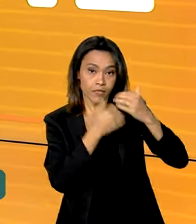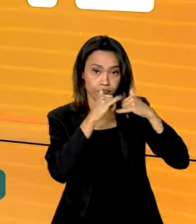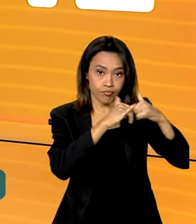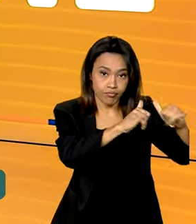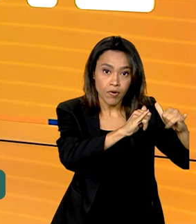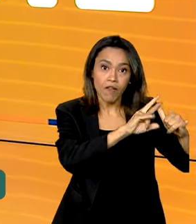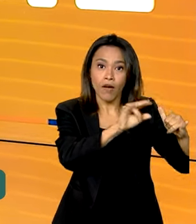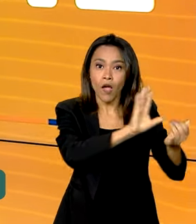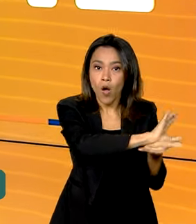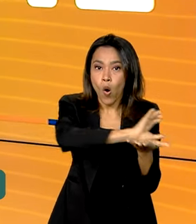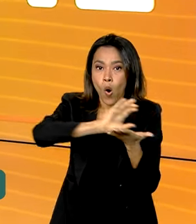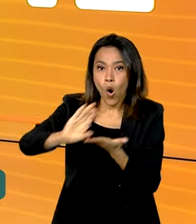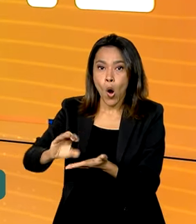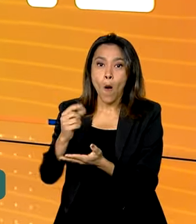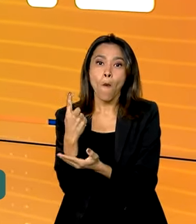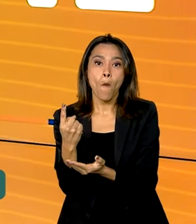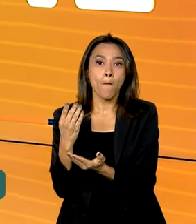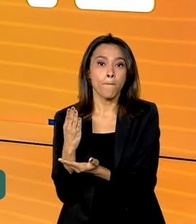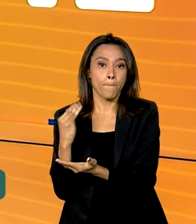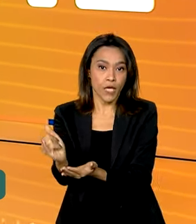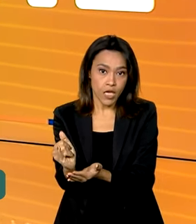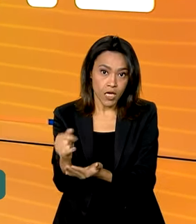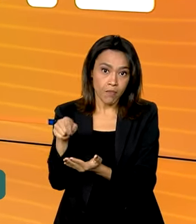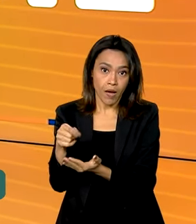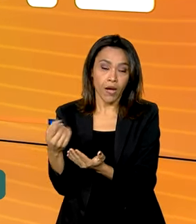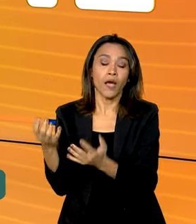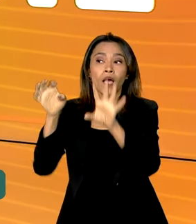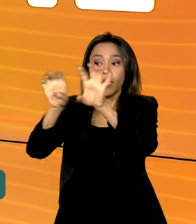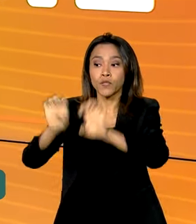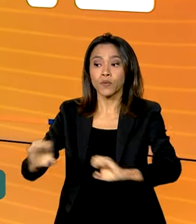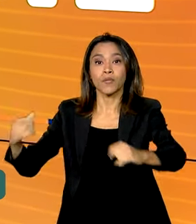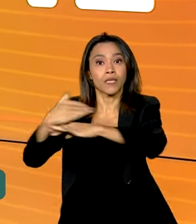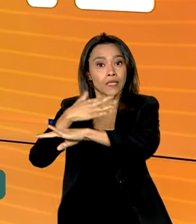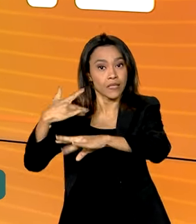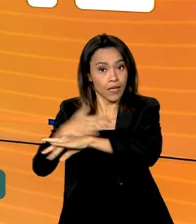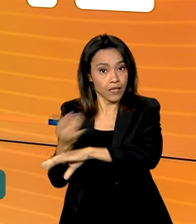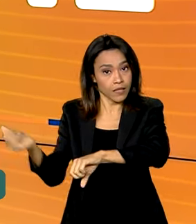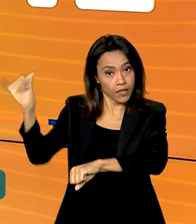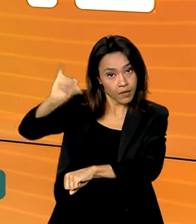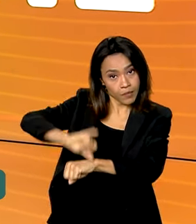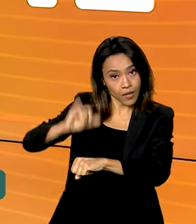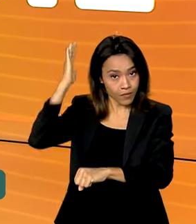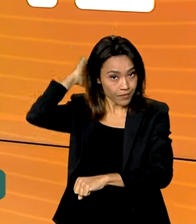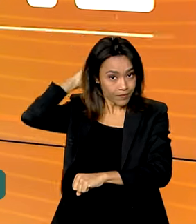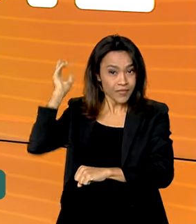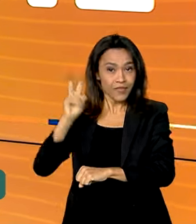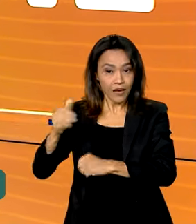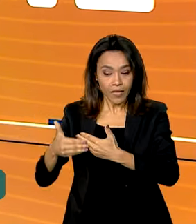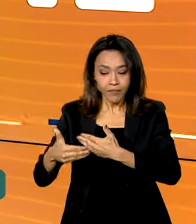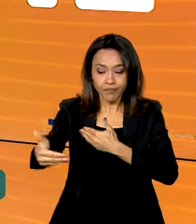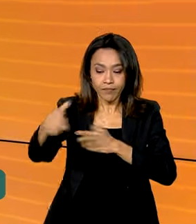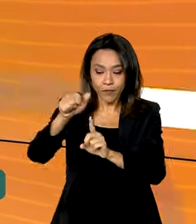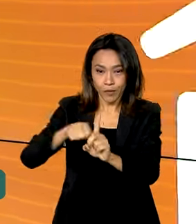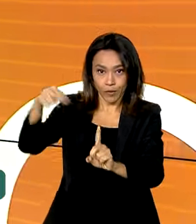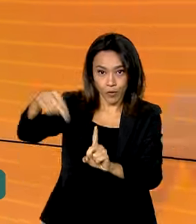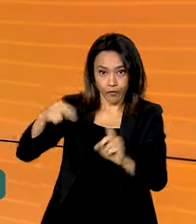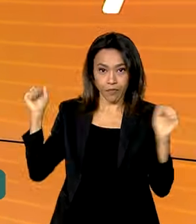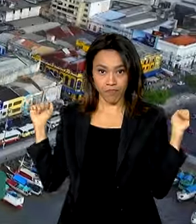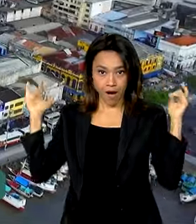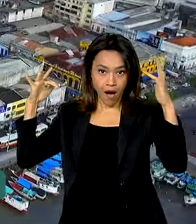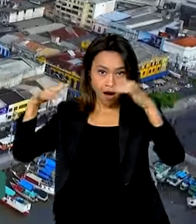bilhão de reais para a infraestrutura da capital paraense, Belém, que vai sediar o evento em novembro do ano que vem.